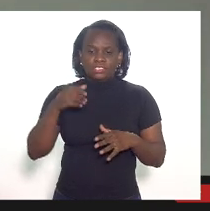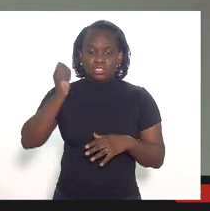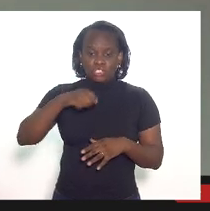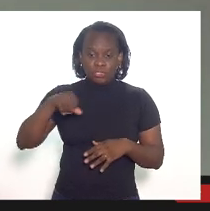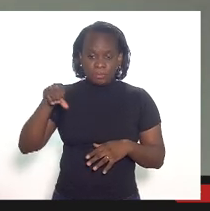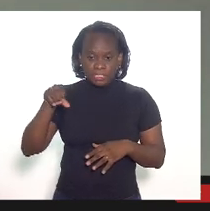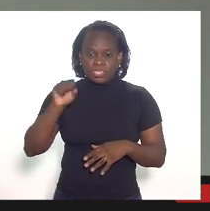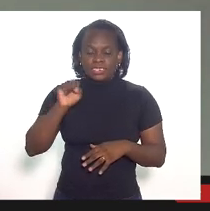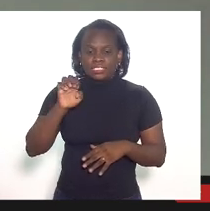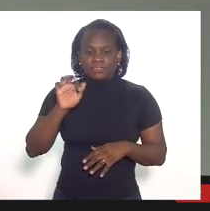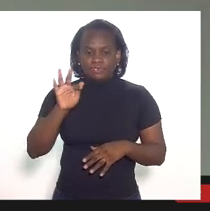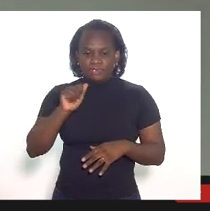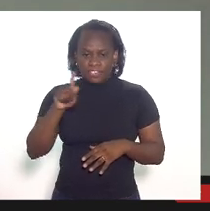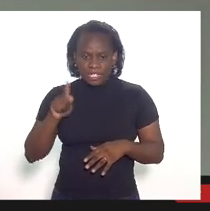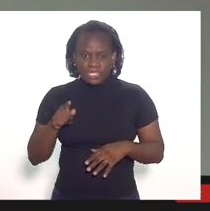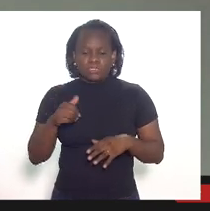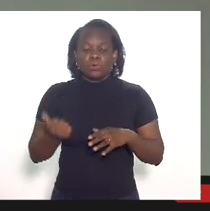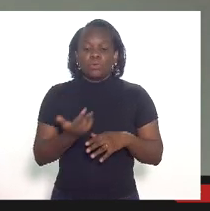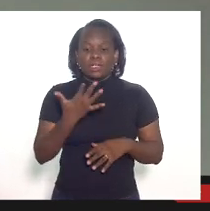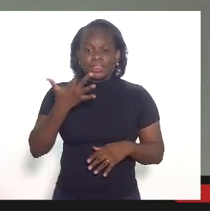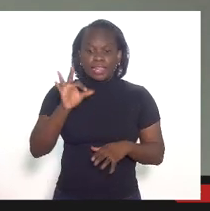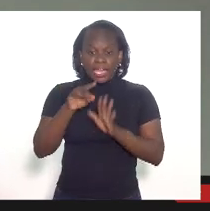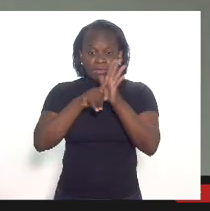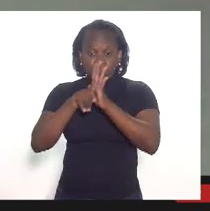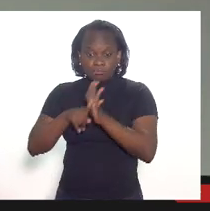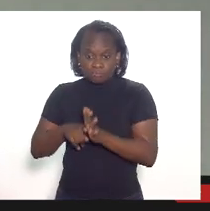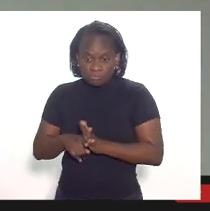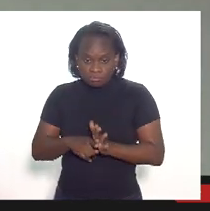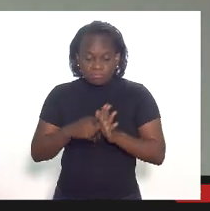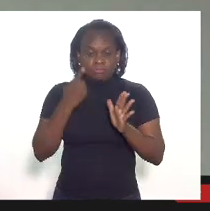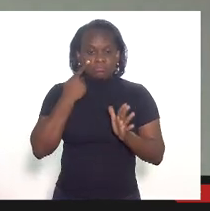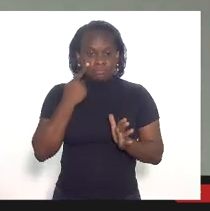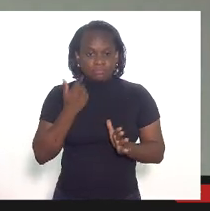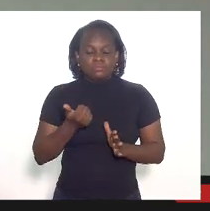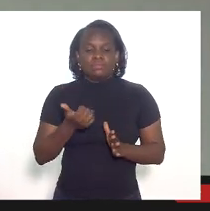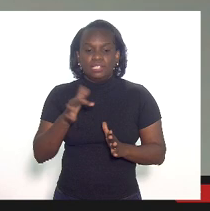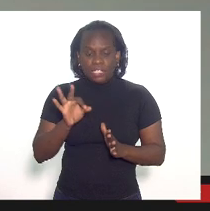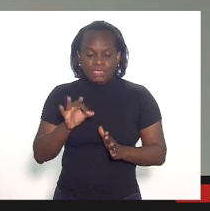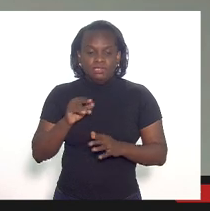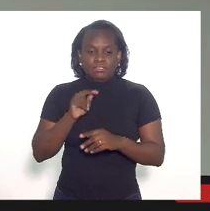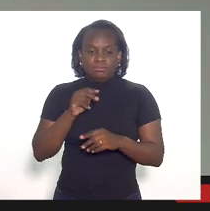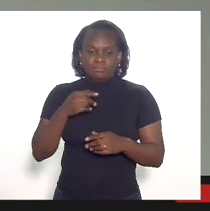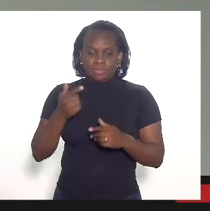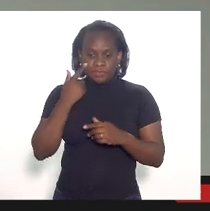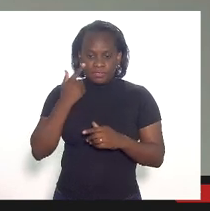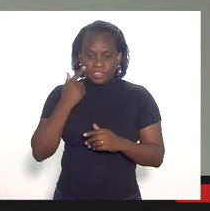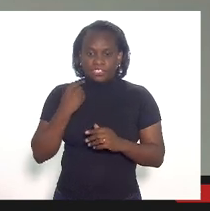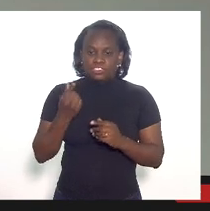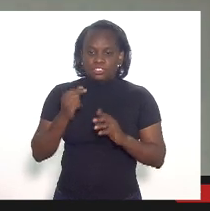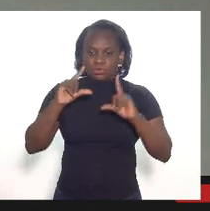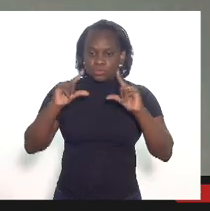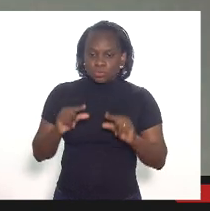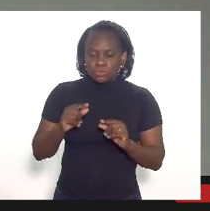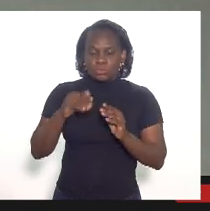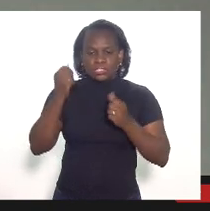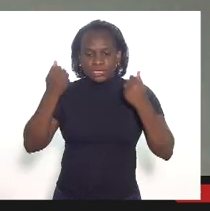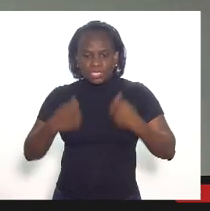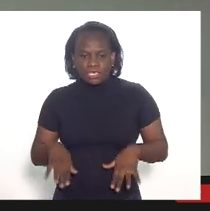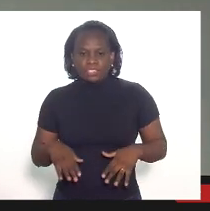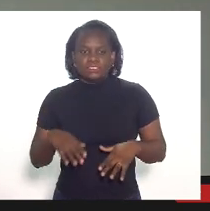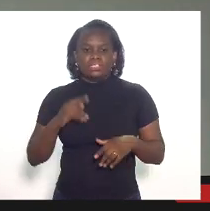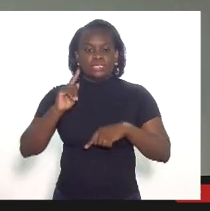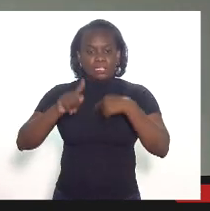meses, a Cefaz abriu dez auditorias para fiscalização de deduções de despesas após